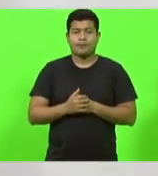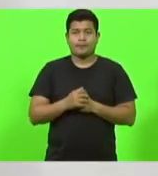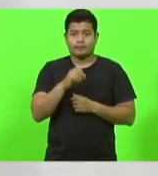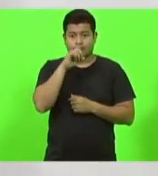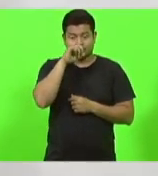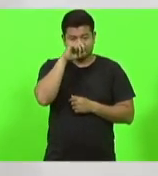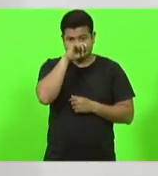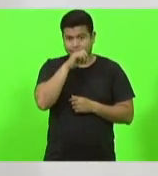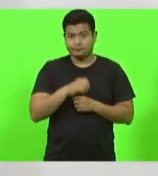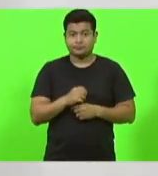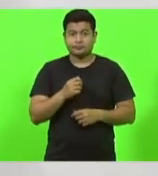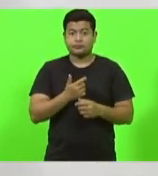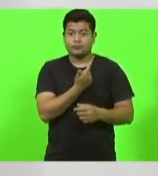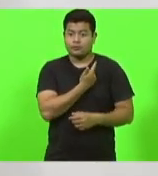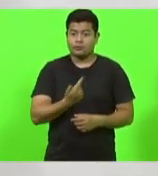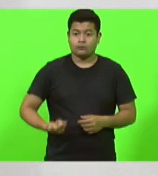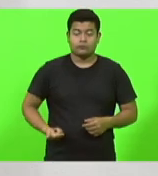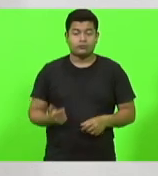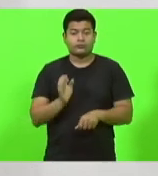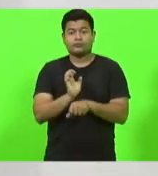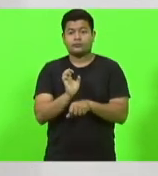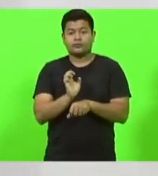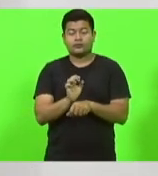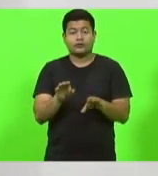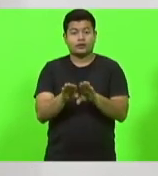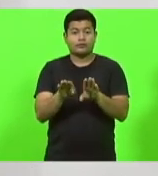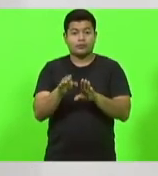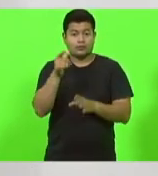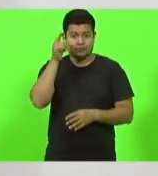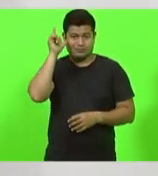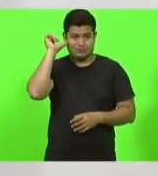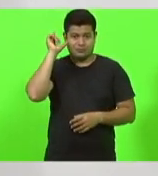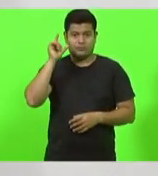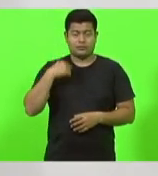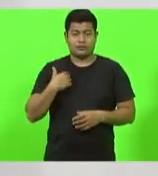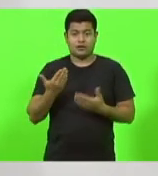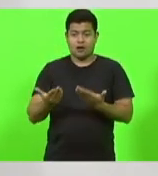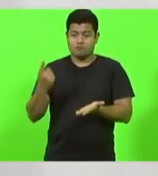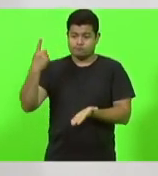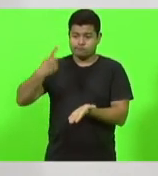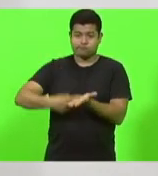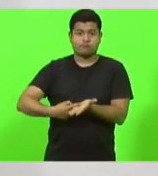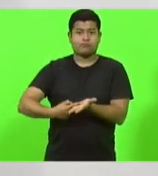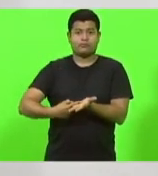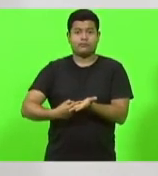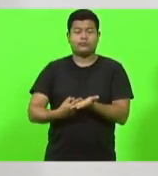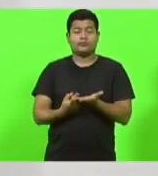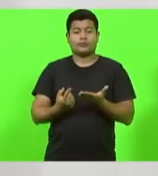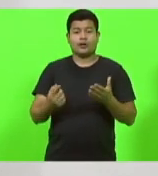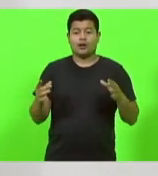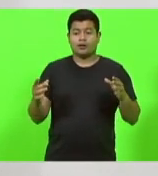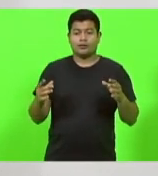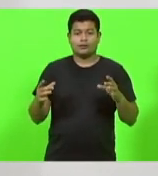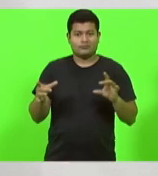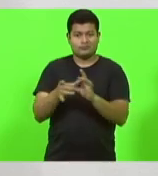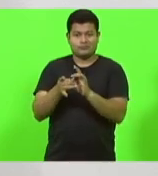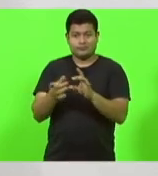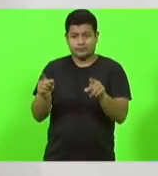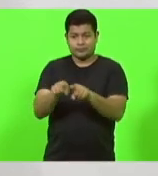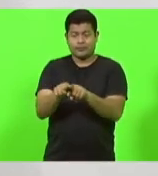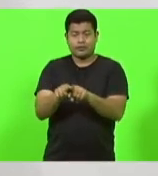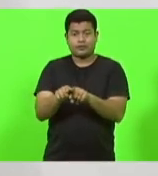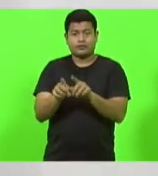O governo do Estado também no dia de ontem ele firma convênio e autoriza